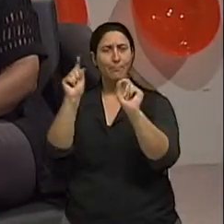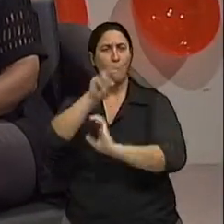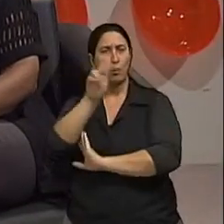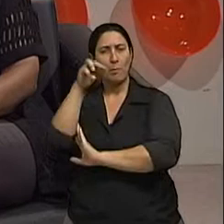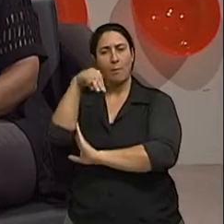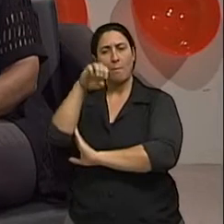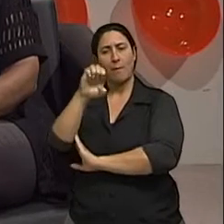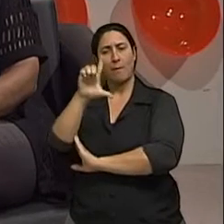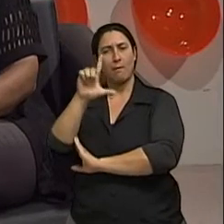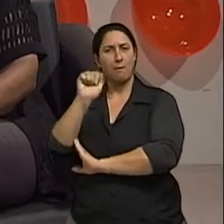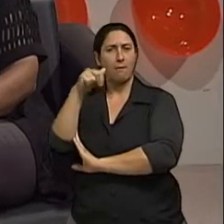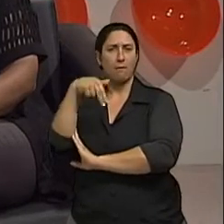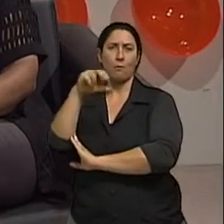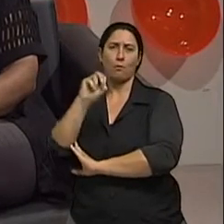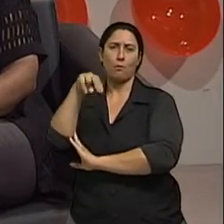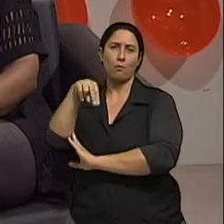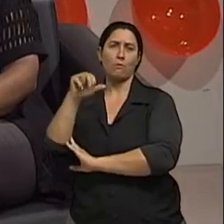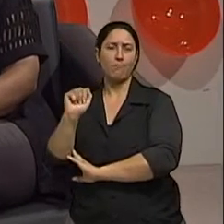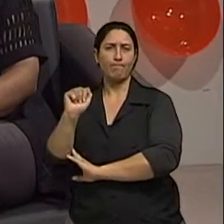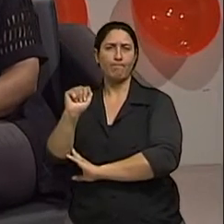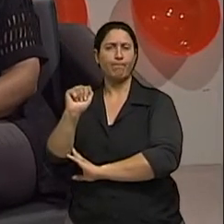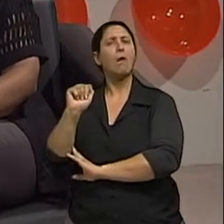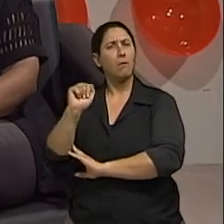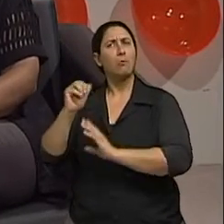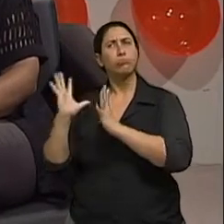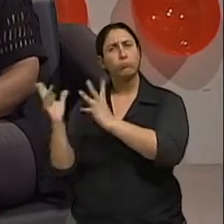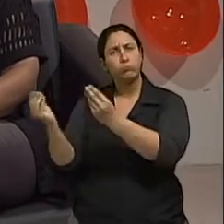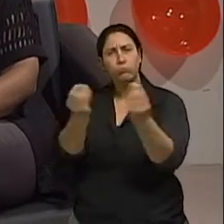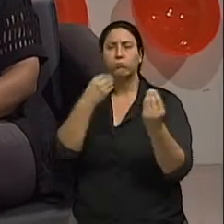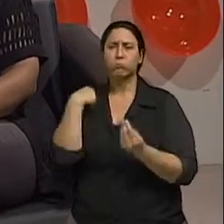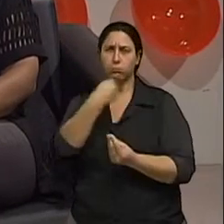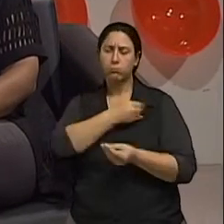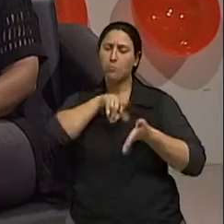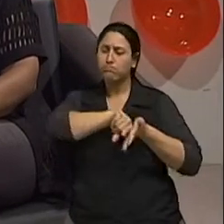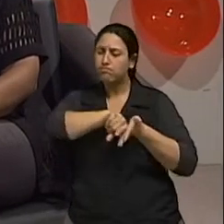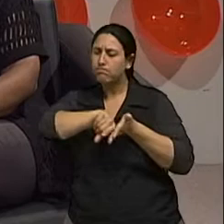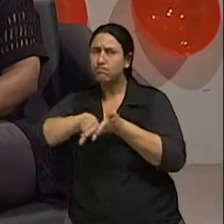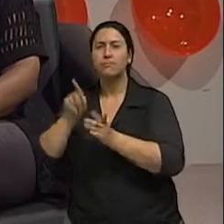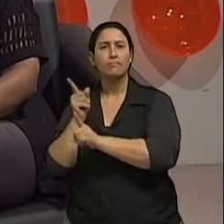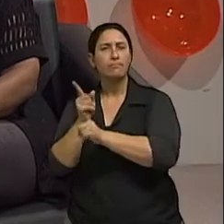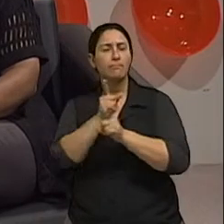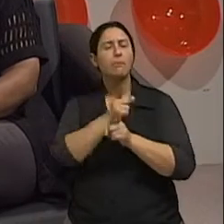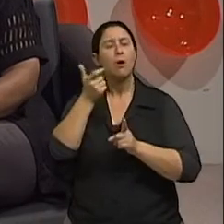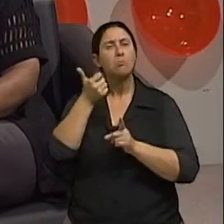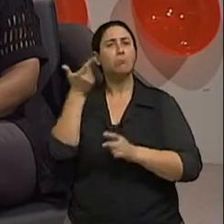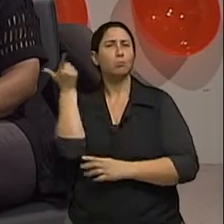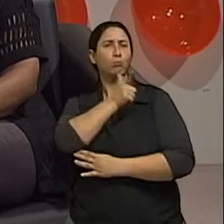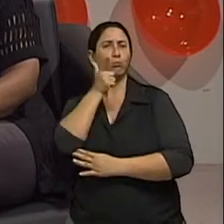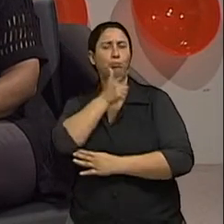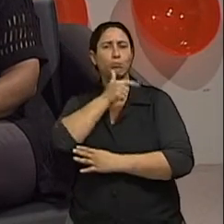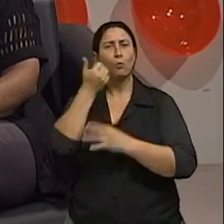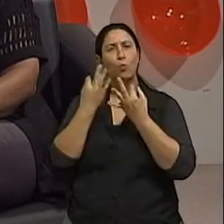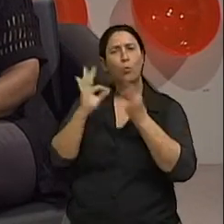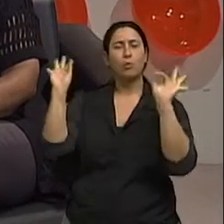tempos no tratamento do câncer. Muitos medicamentos novos, muitas pesquisas recentes, modernizaram o atendimento